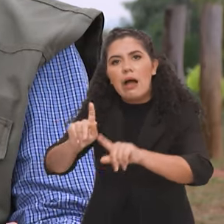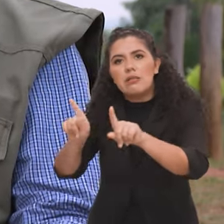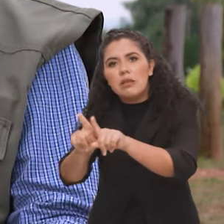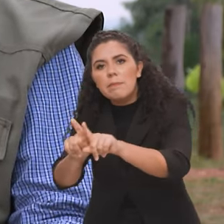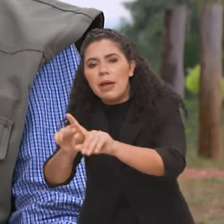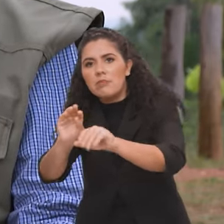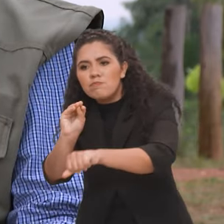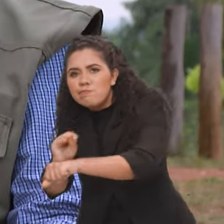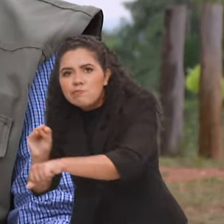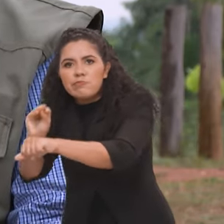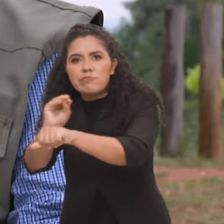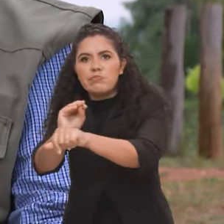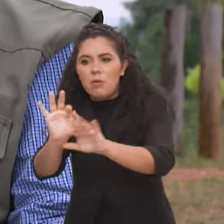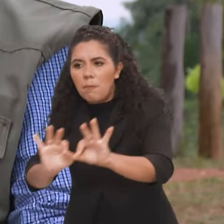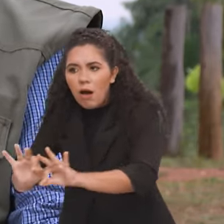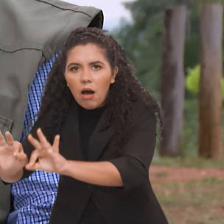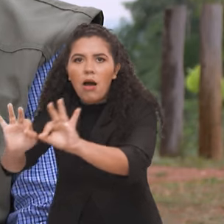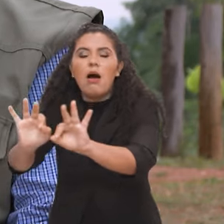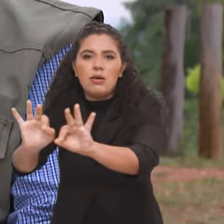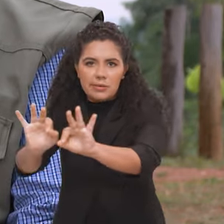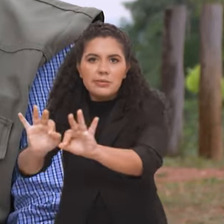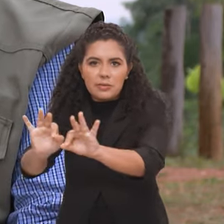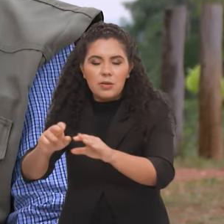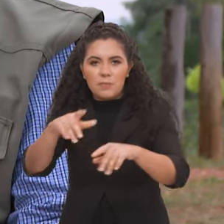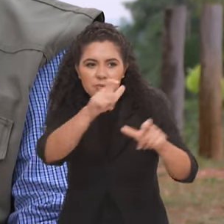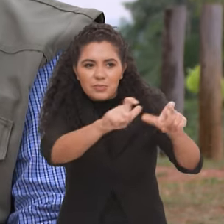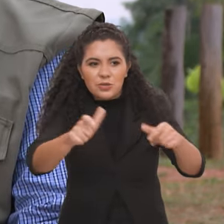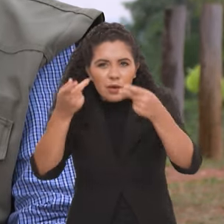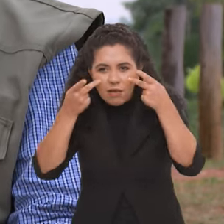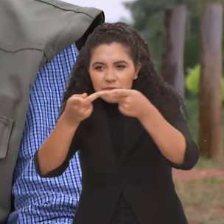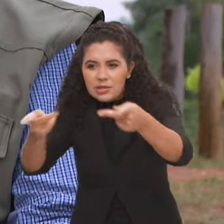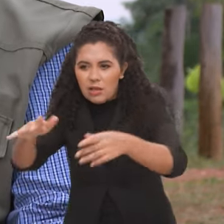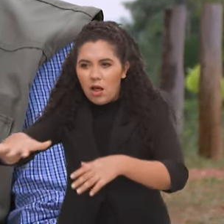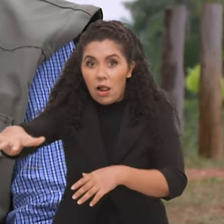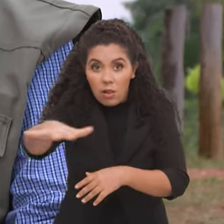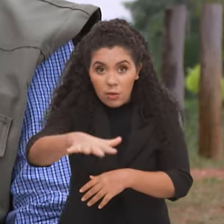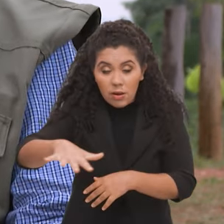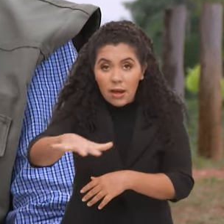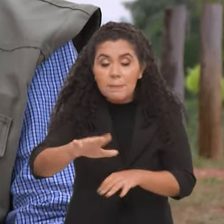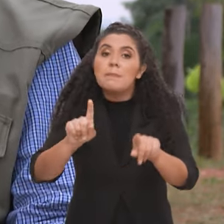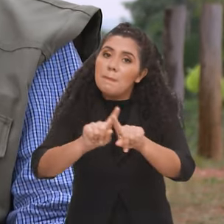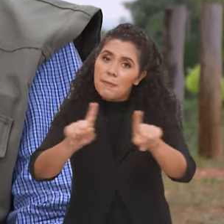preparação durante a visita das pessoas. Mas, por outro lado, também é uma oportunidade,